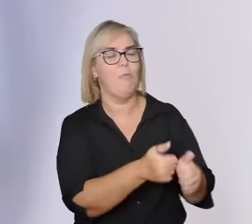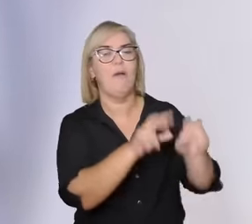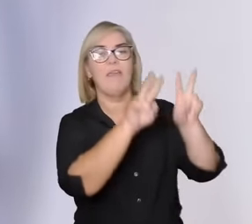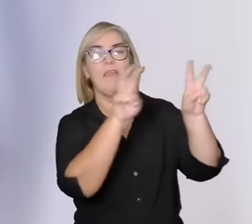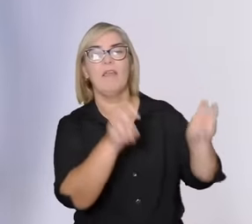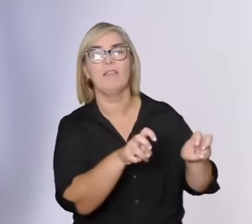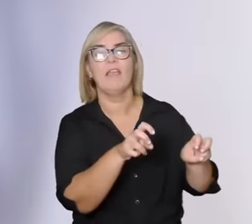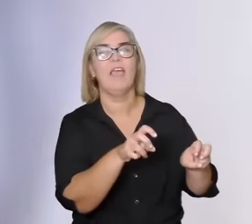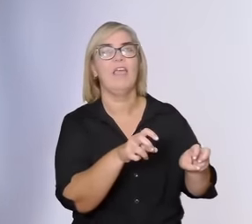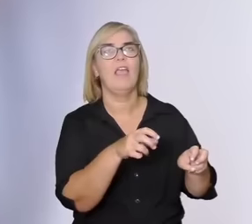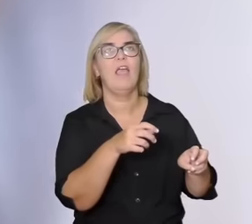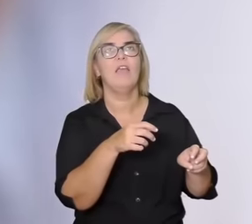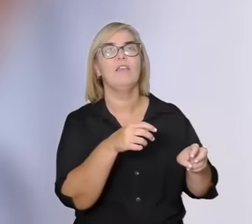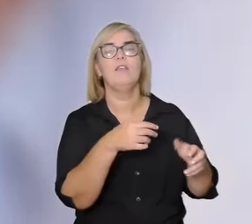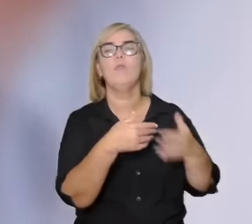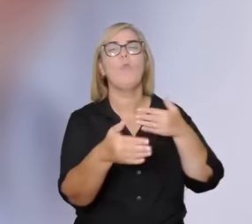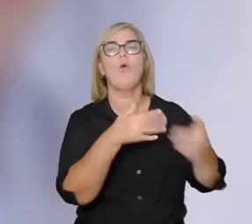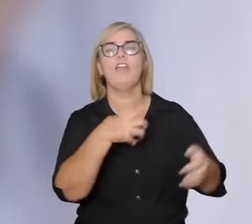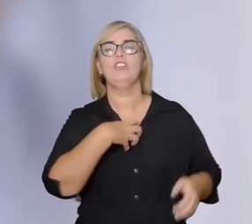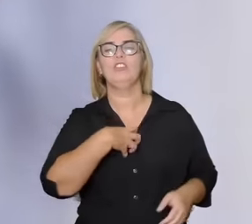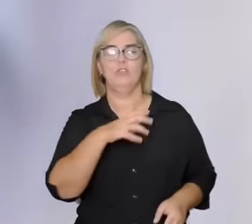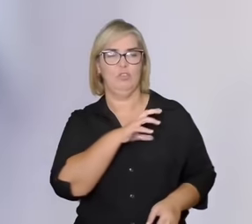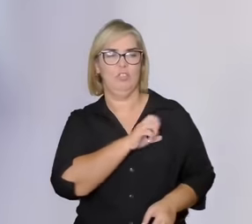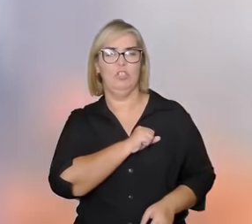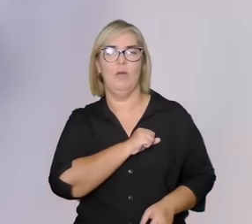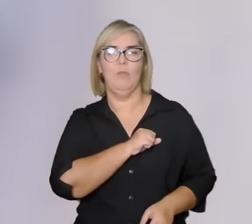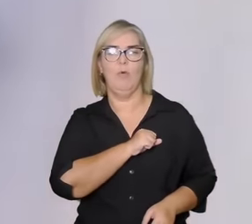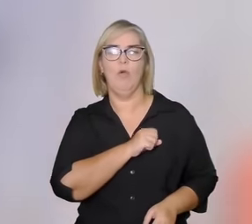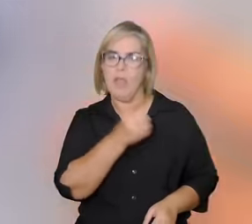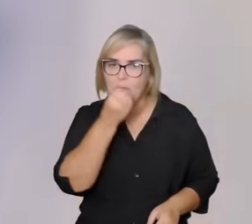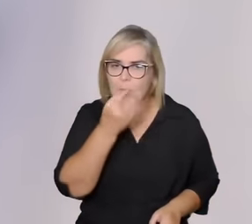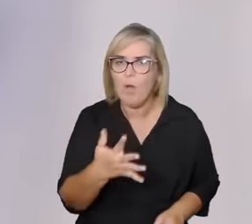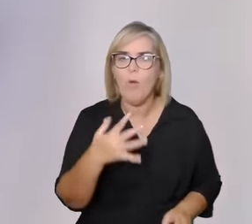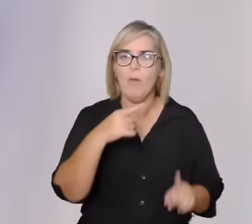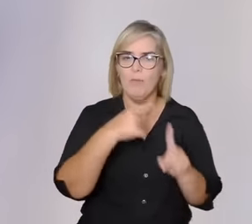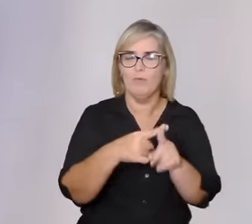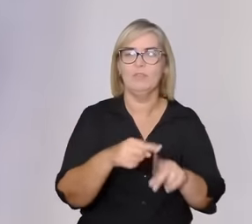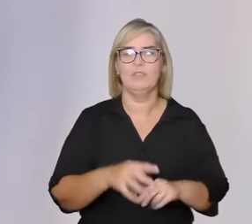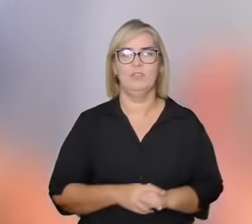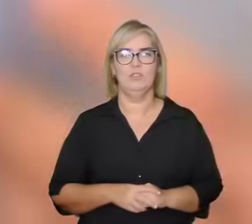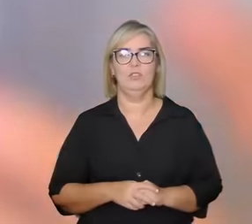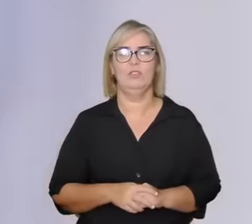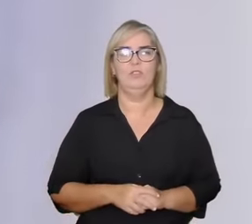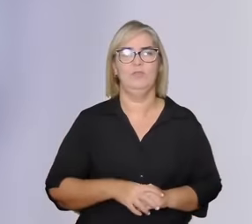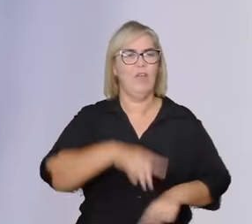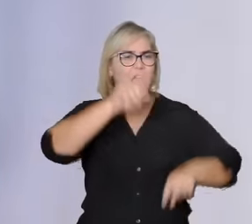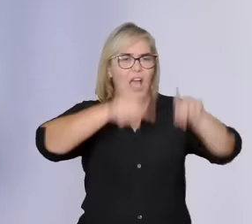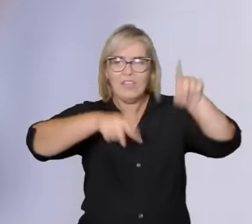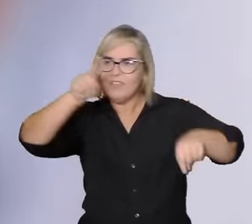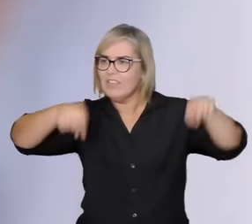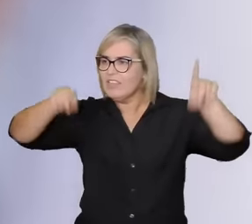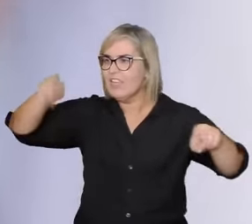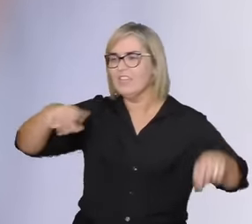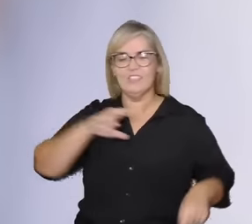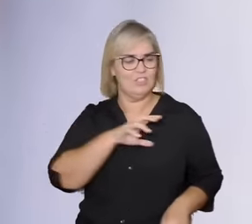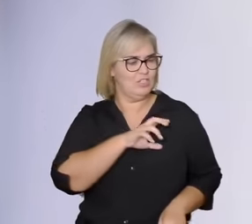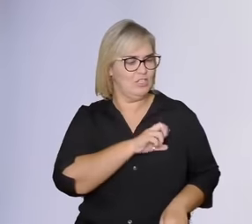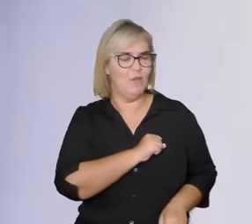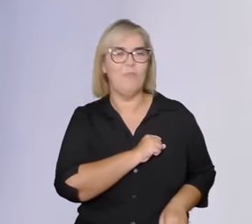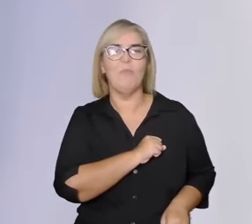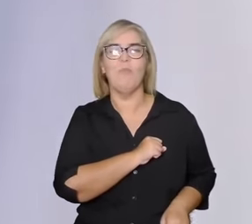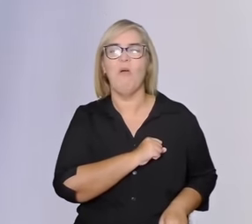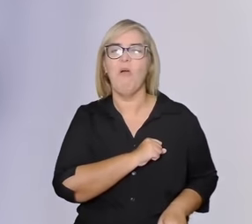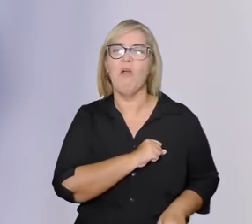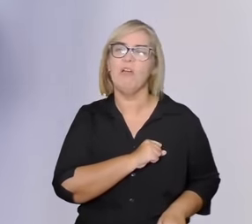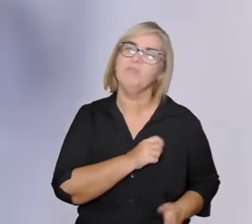forma de amor vale a pena de que todos os tipos todas as variantes tudo aquilo que a gente chamar de amor tem